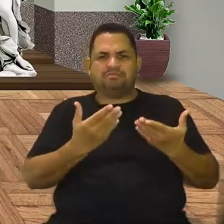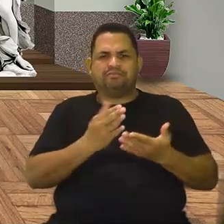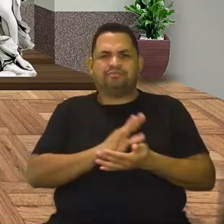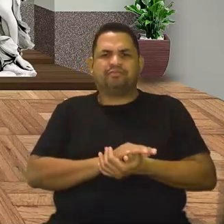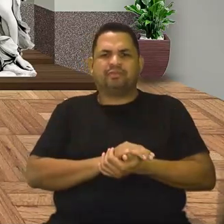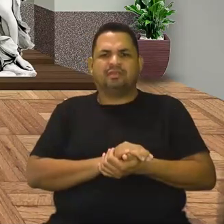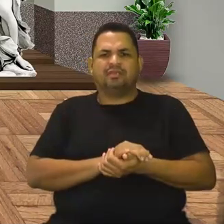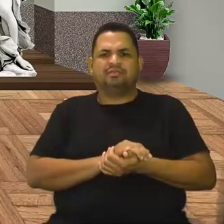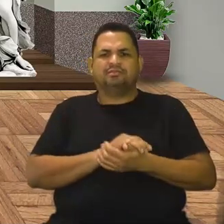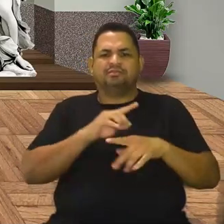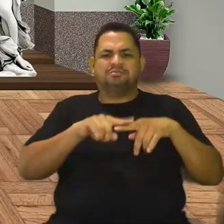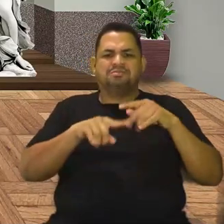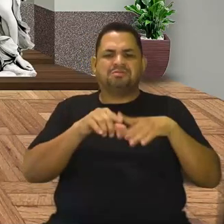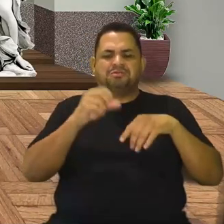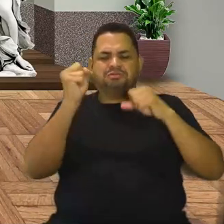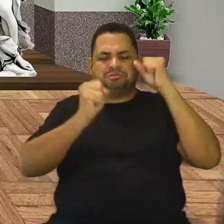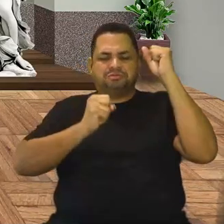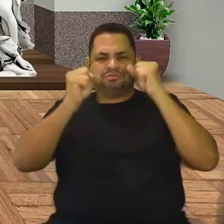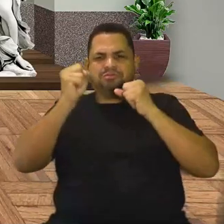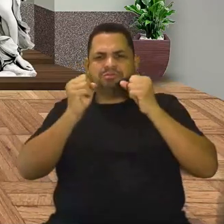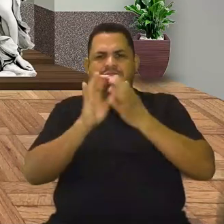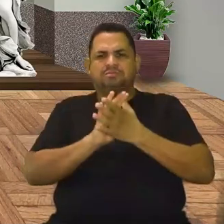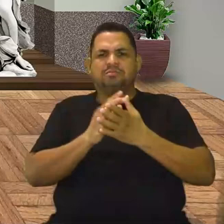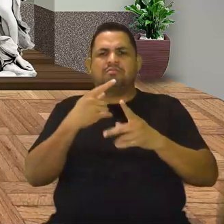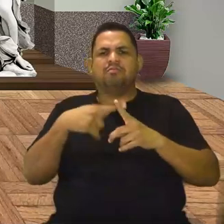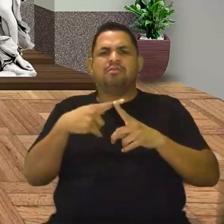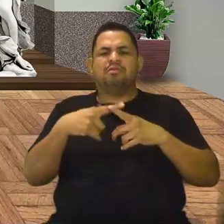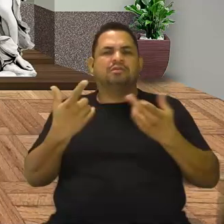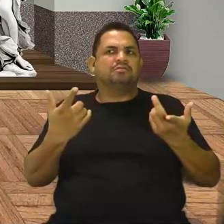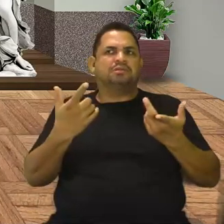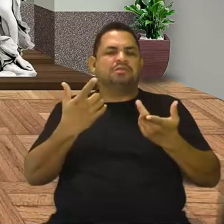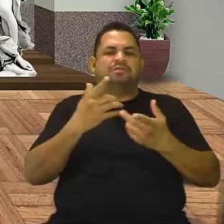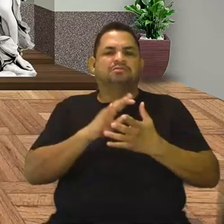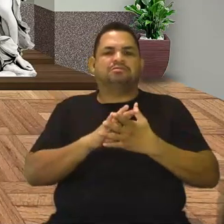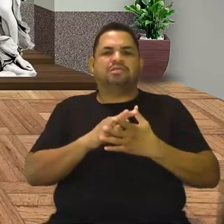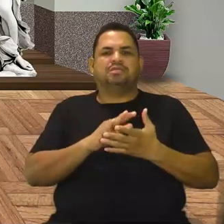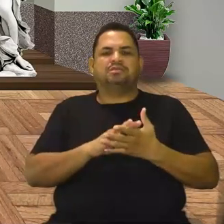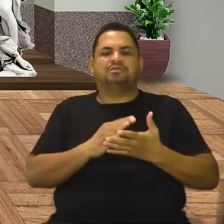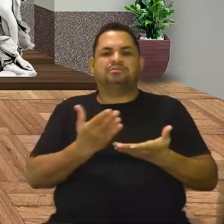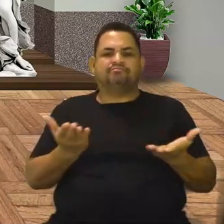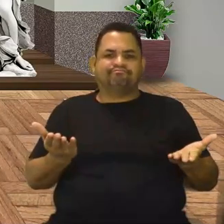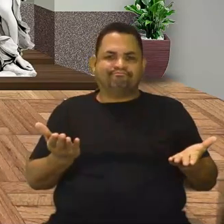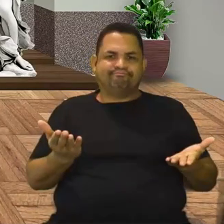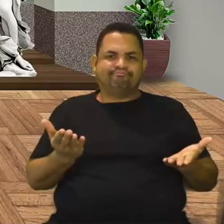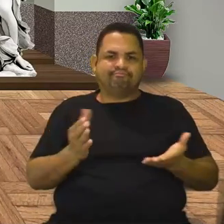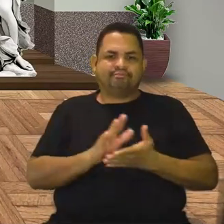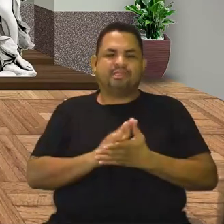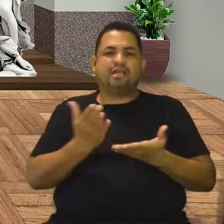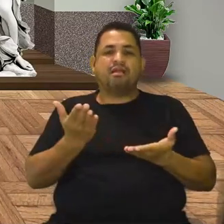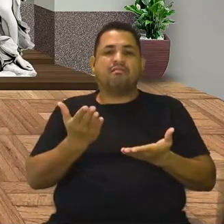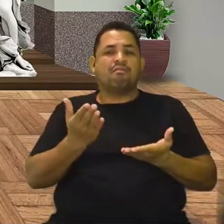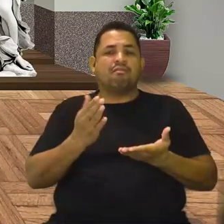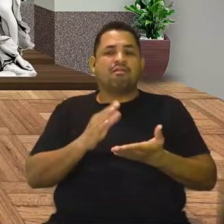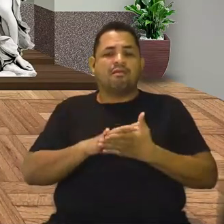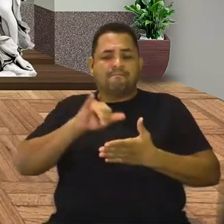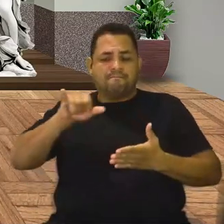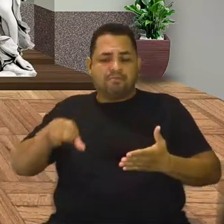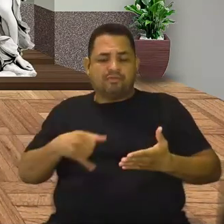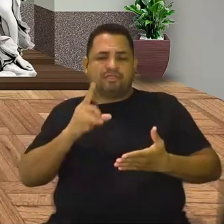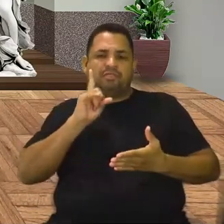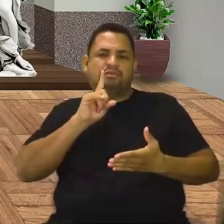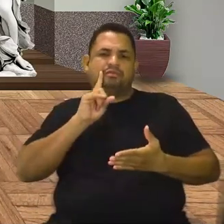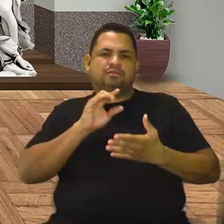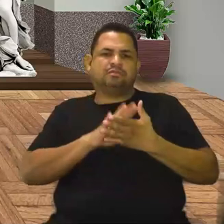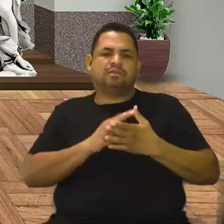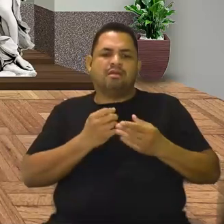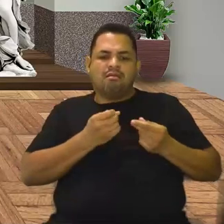de produtos industriais, que a indústria dela também foi destruída. Aí é onde os Estados Unidos vão aproveitar tanto